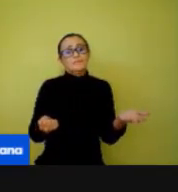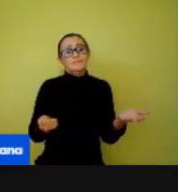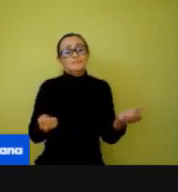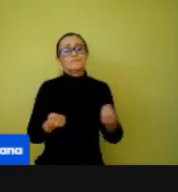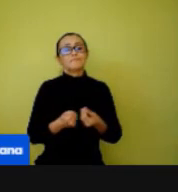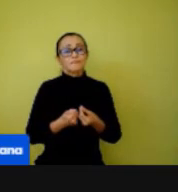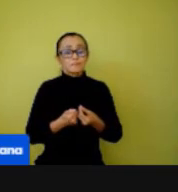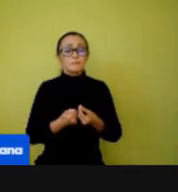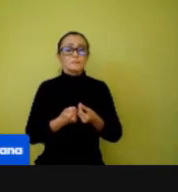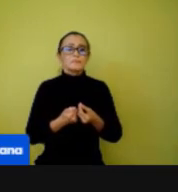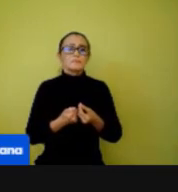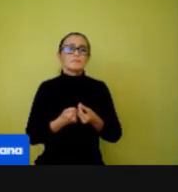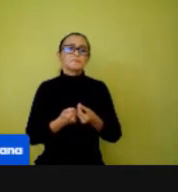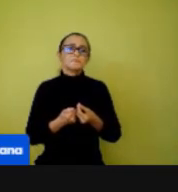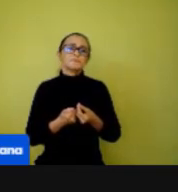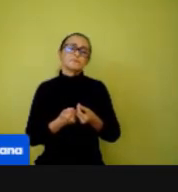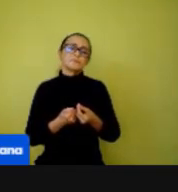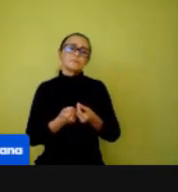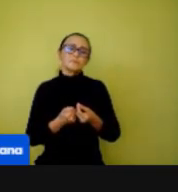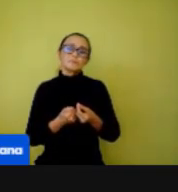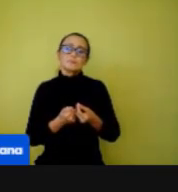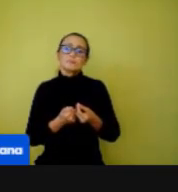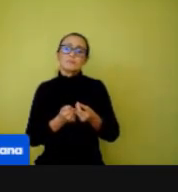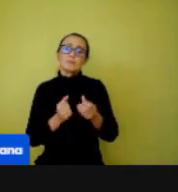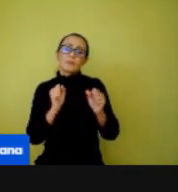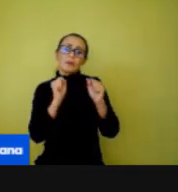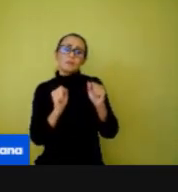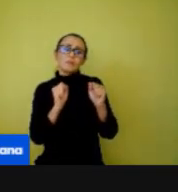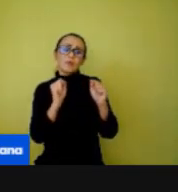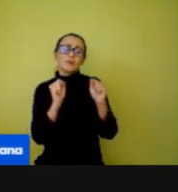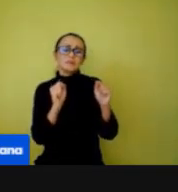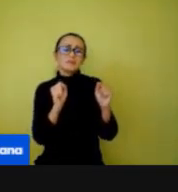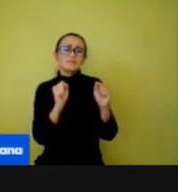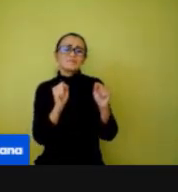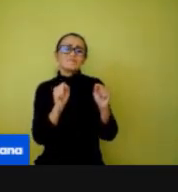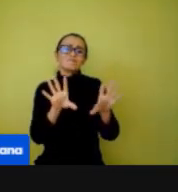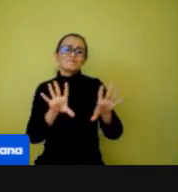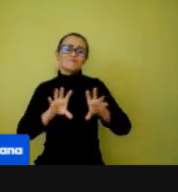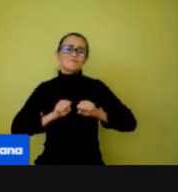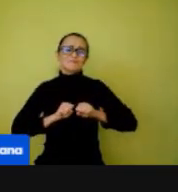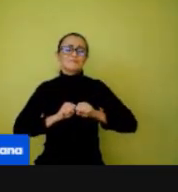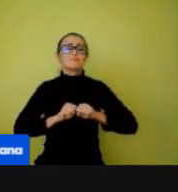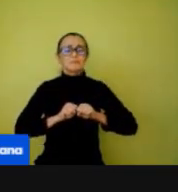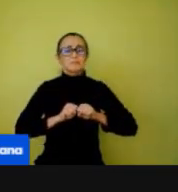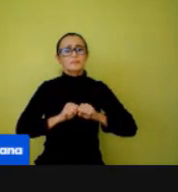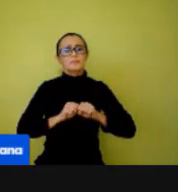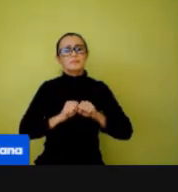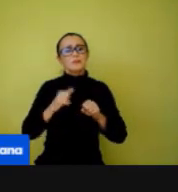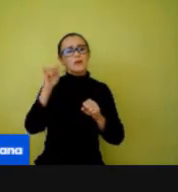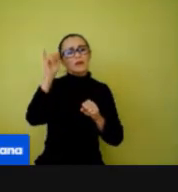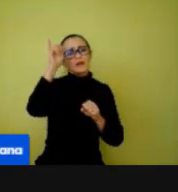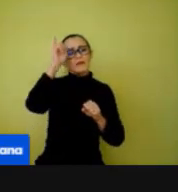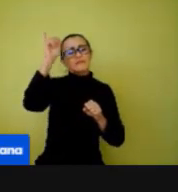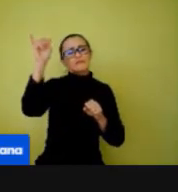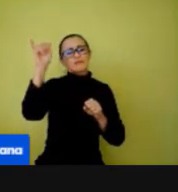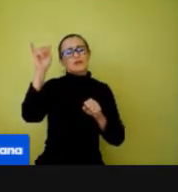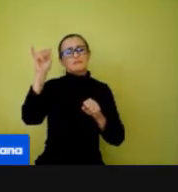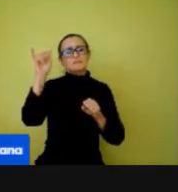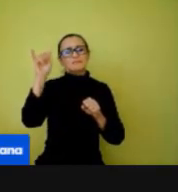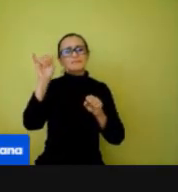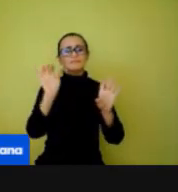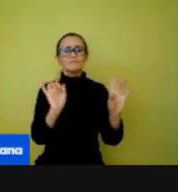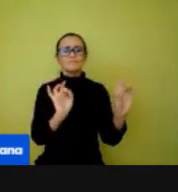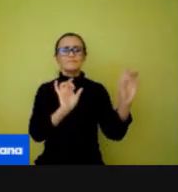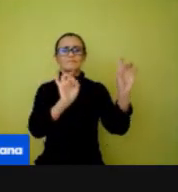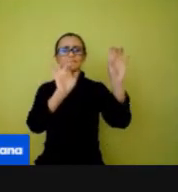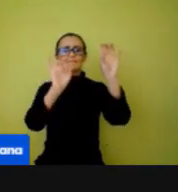maior possibilidade de contaminação. Então, evitar esses acessórios, principalmente entre os adolescentes, que